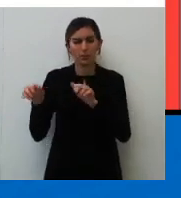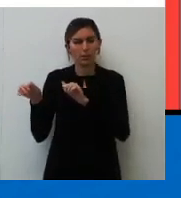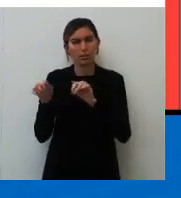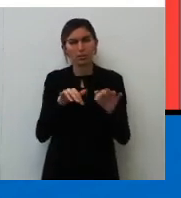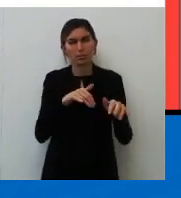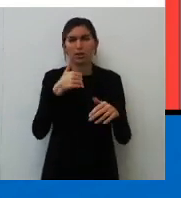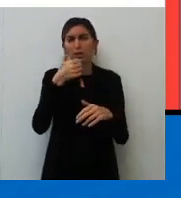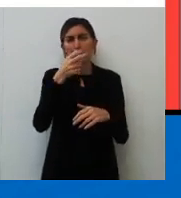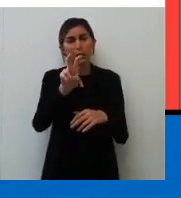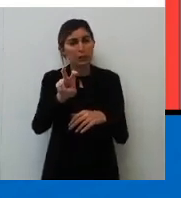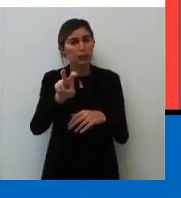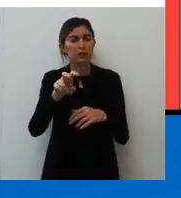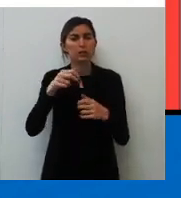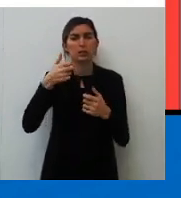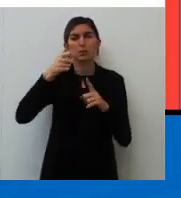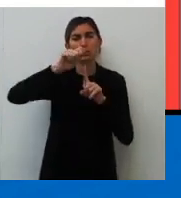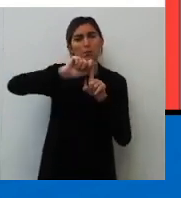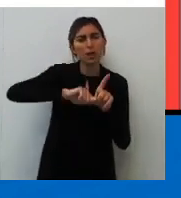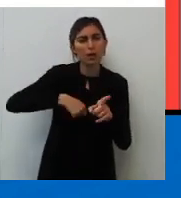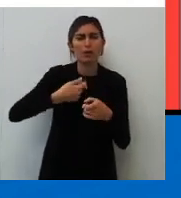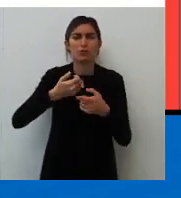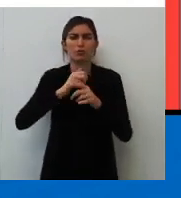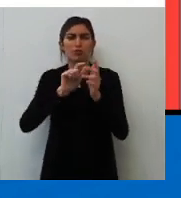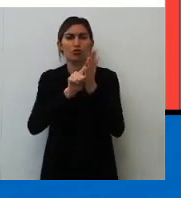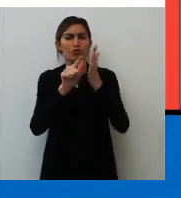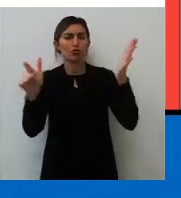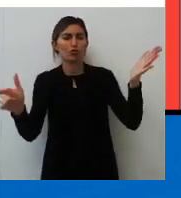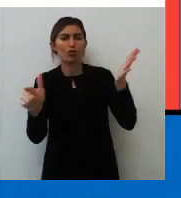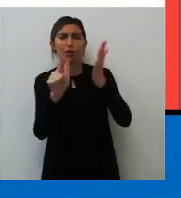quinzenalmente, mensalmente nos jornais.